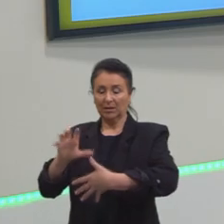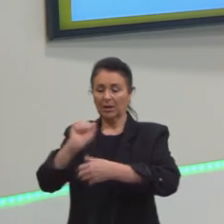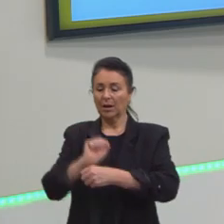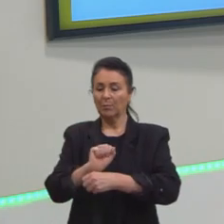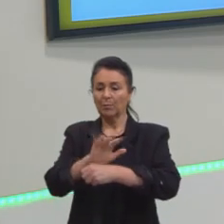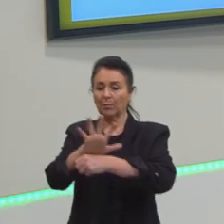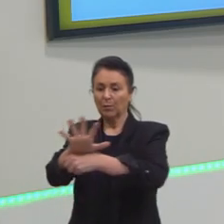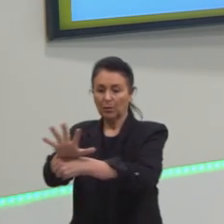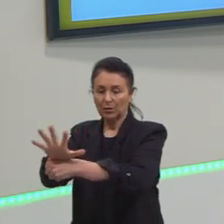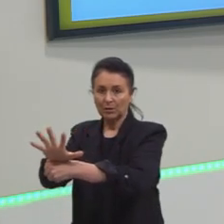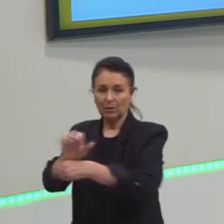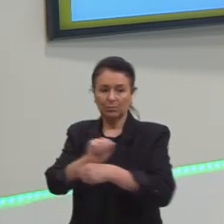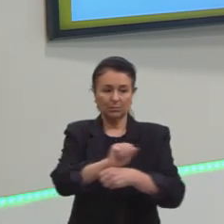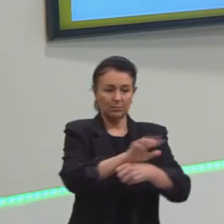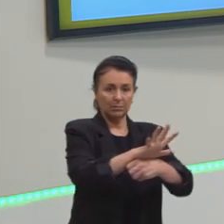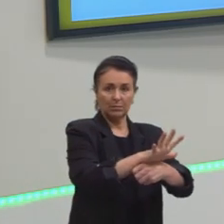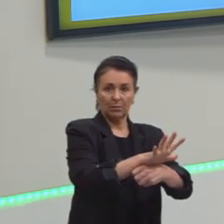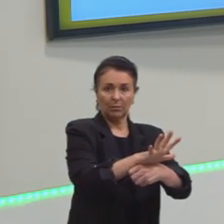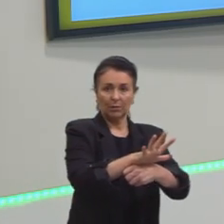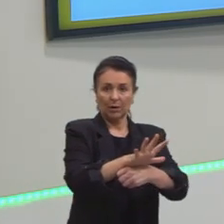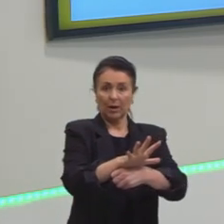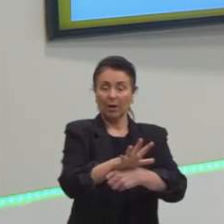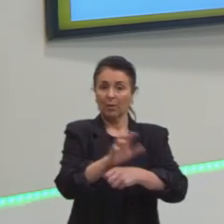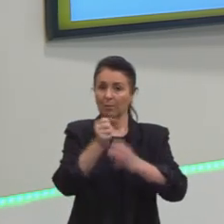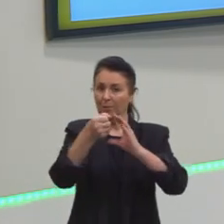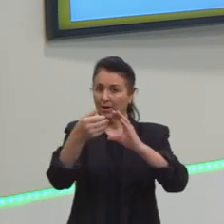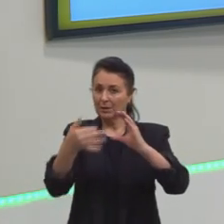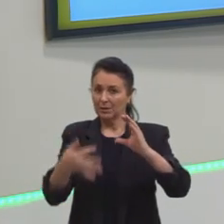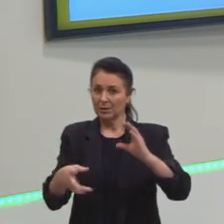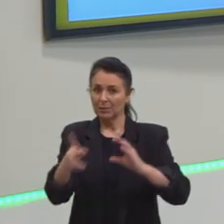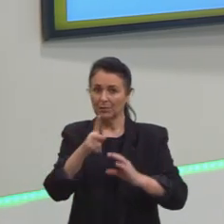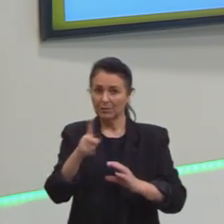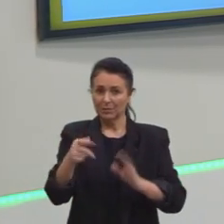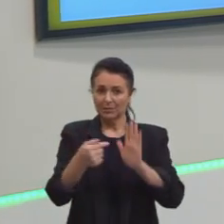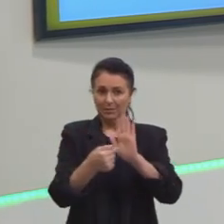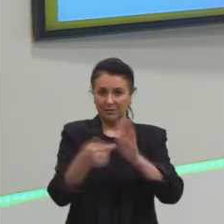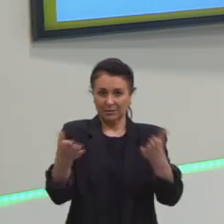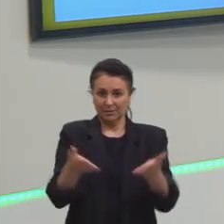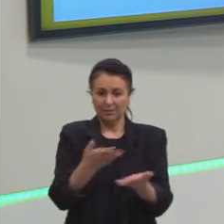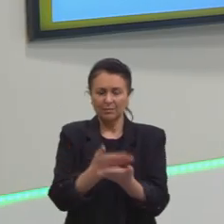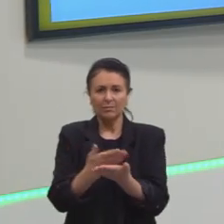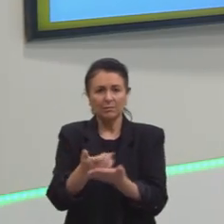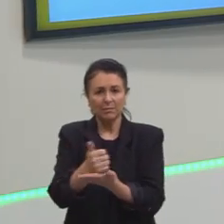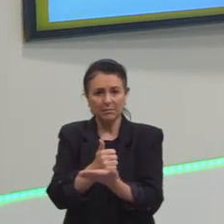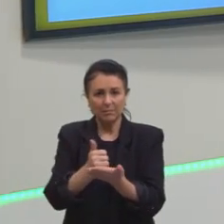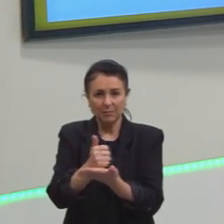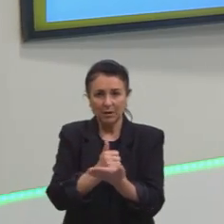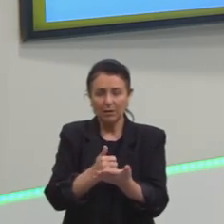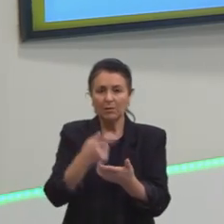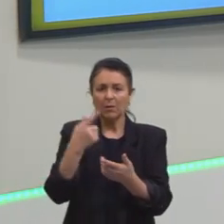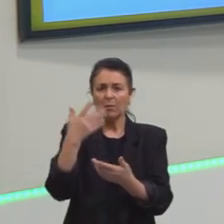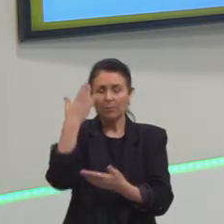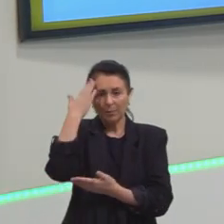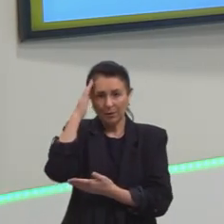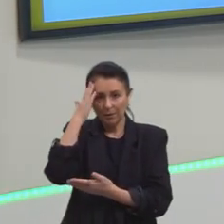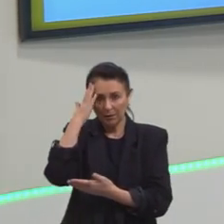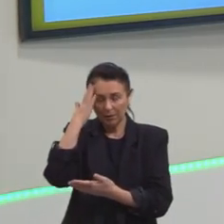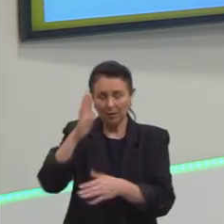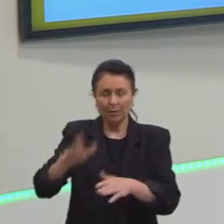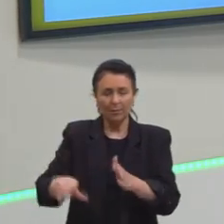característica, então, que a gente vai ver agora a partir de um estudo básico, claro, só para a gente poder fazer associação com a nossa matéria.